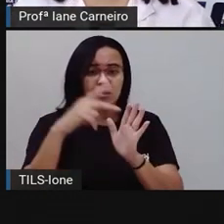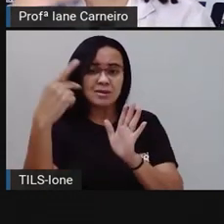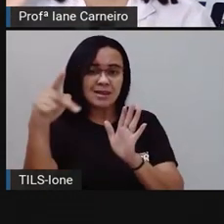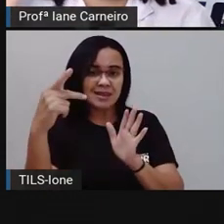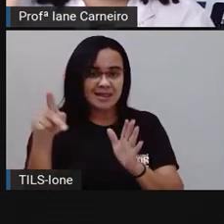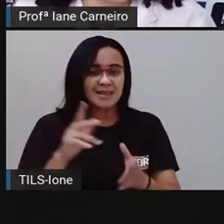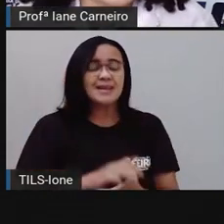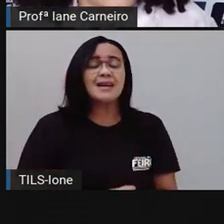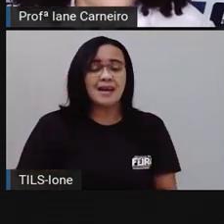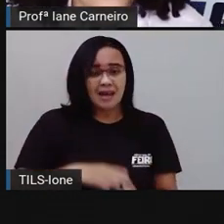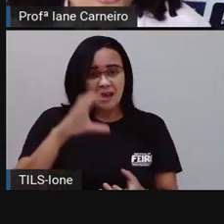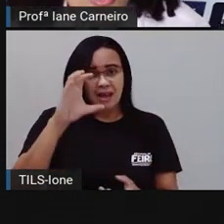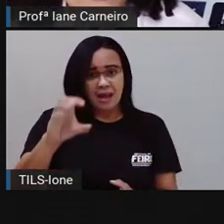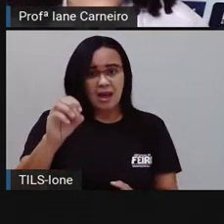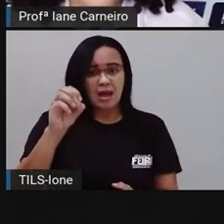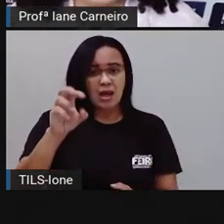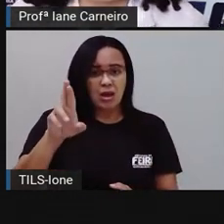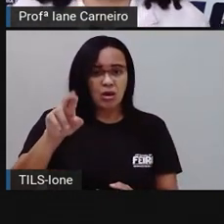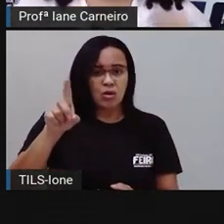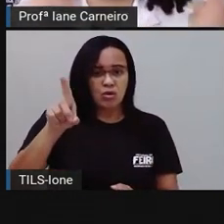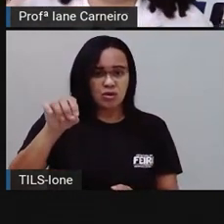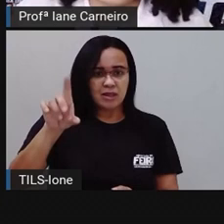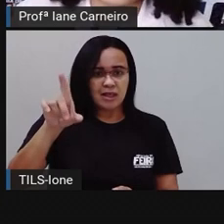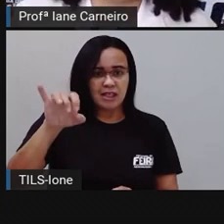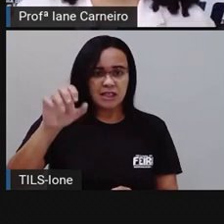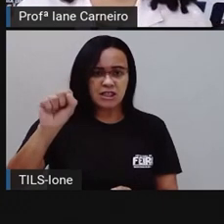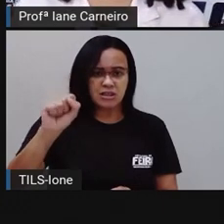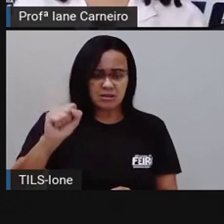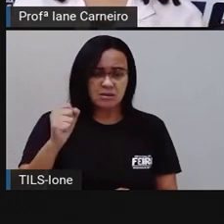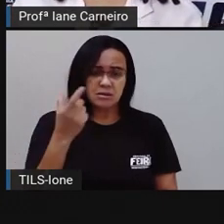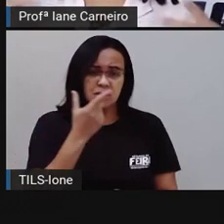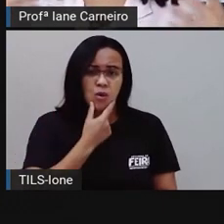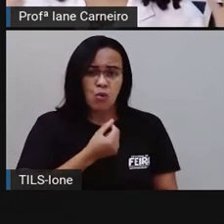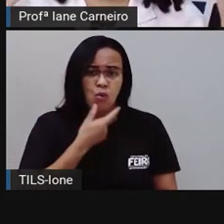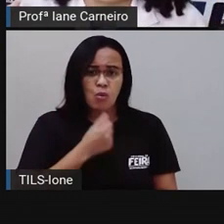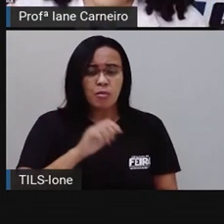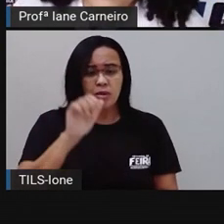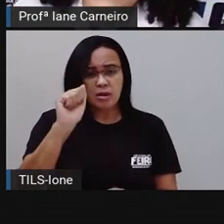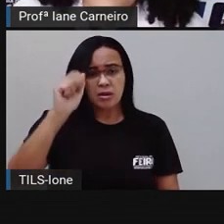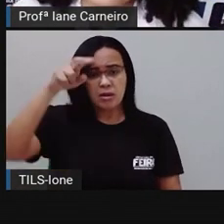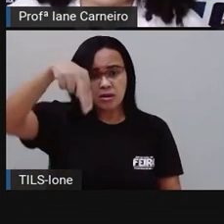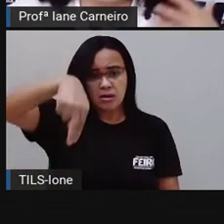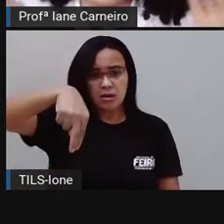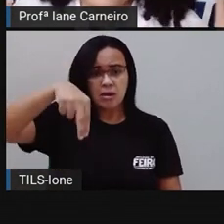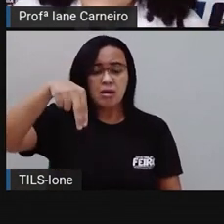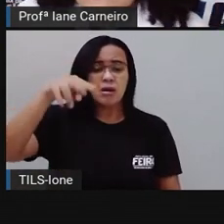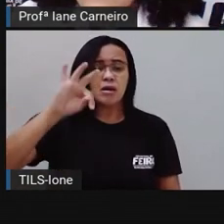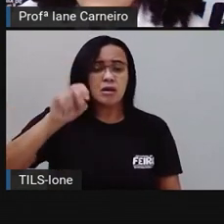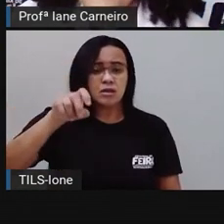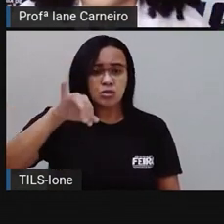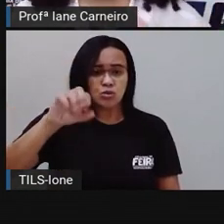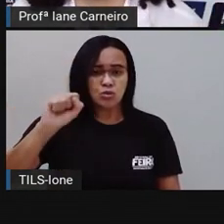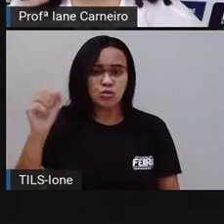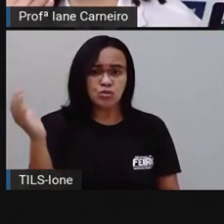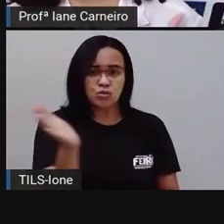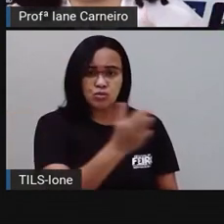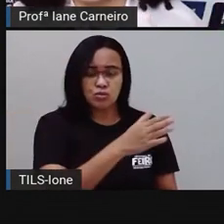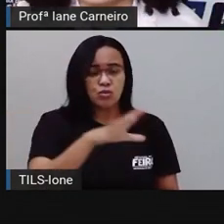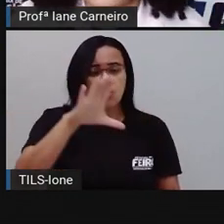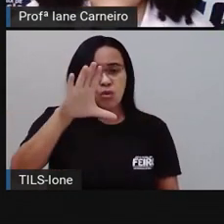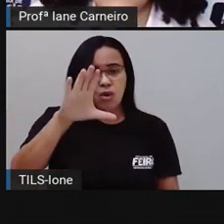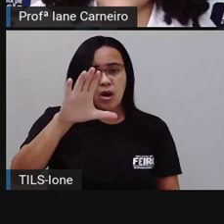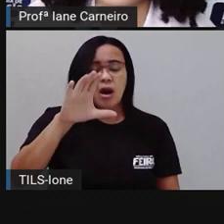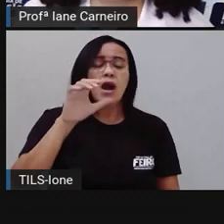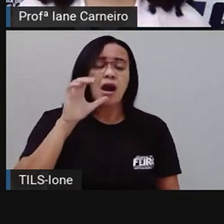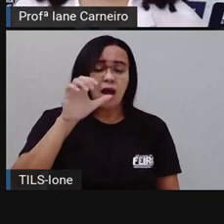da literatura de cordel, né? Então, é um dia em que os autores de cordel são convidados, né? Pra expor os